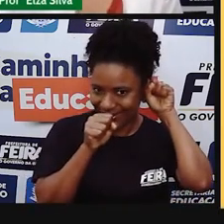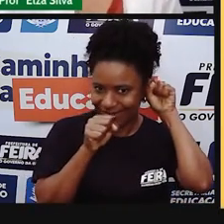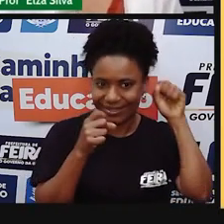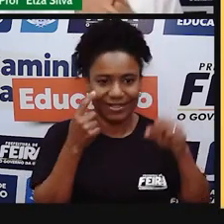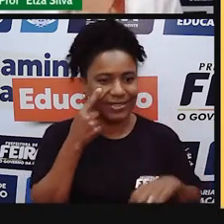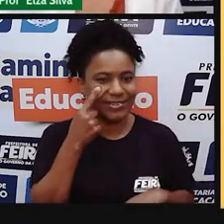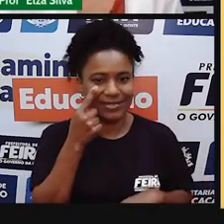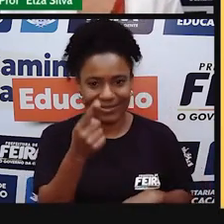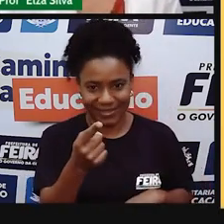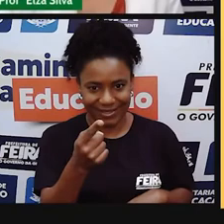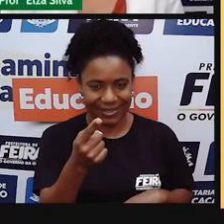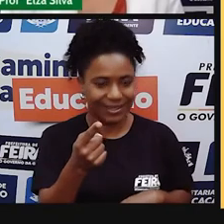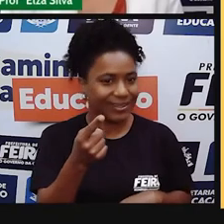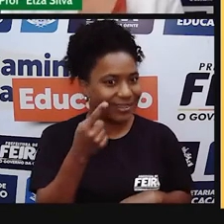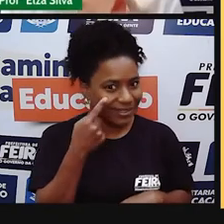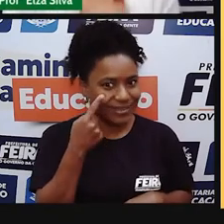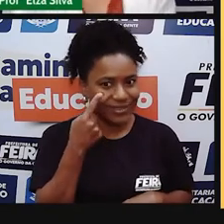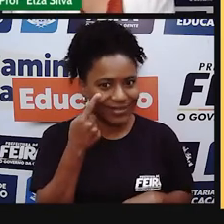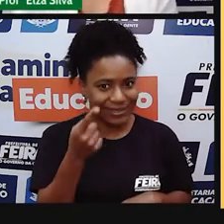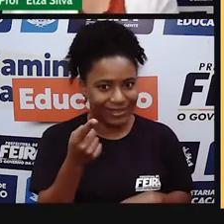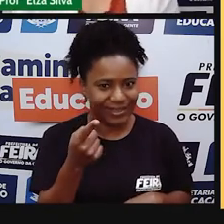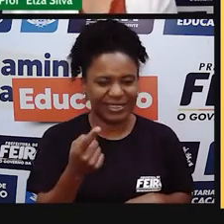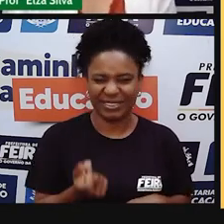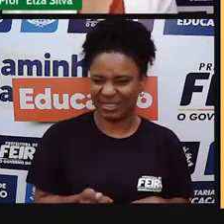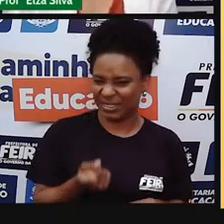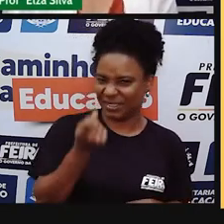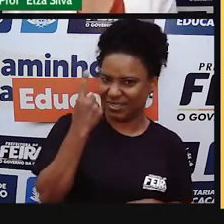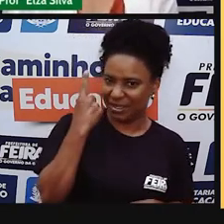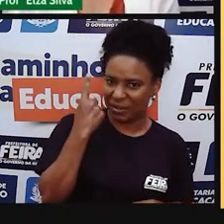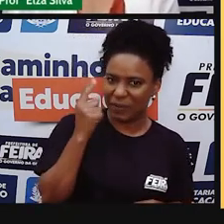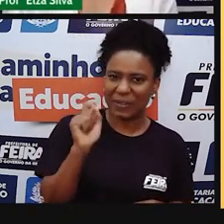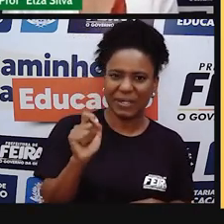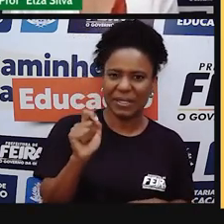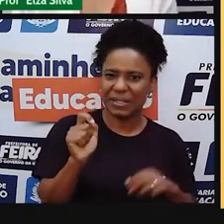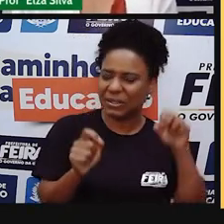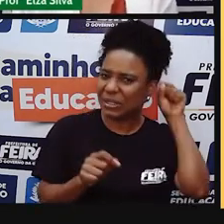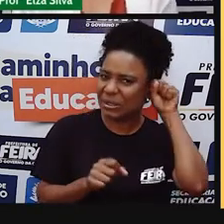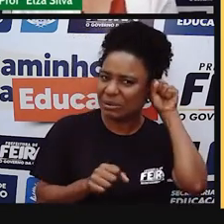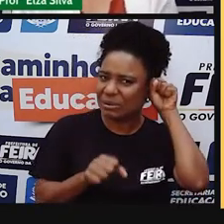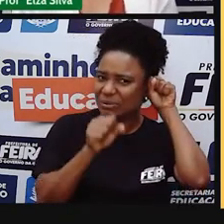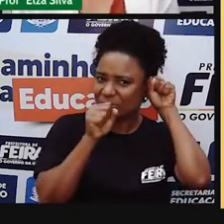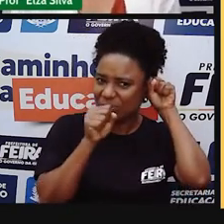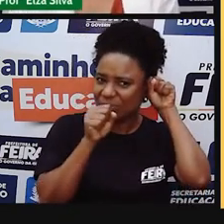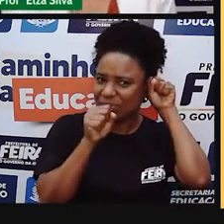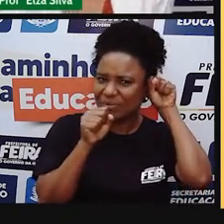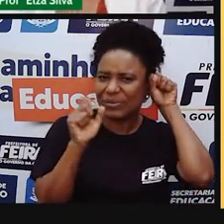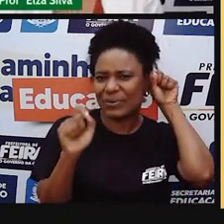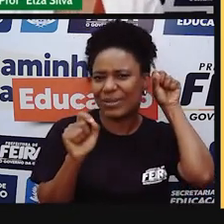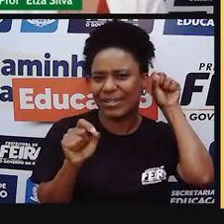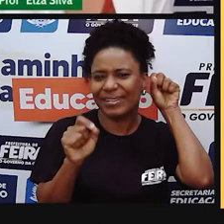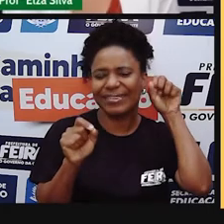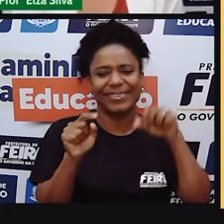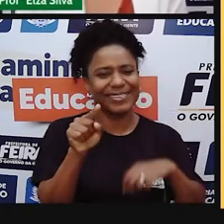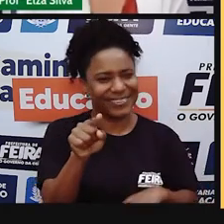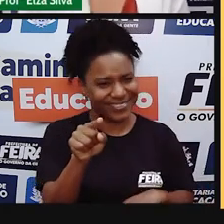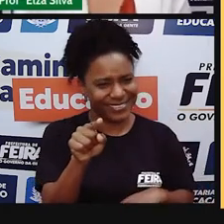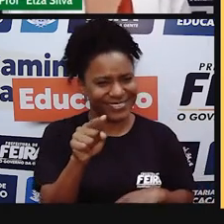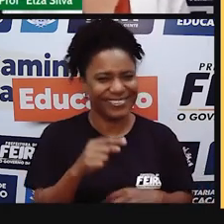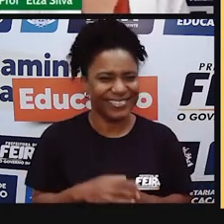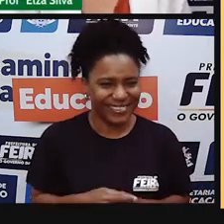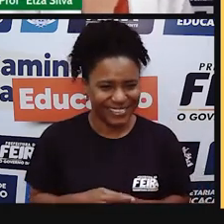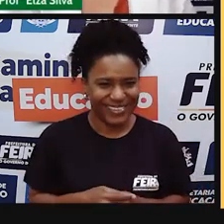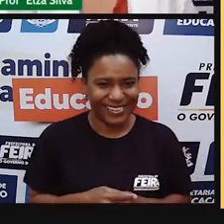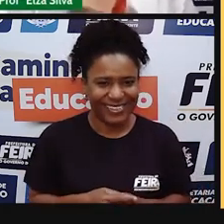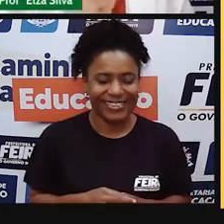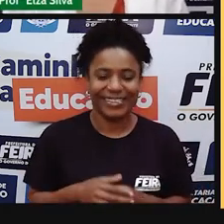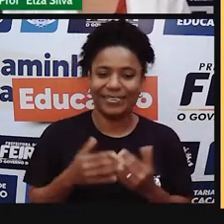vocês devem estar observando para essa imagem e achando um pouco estranho, né? What is this? O que é isto? É claro, né, que